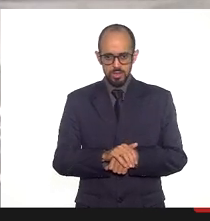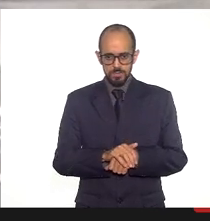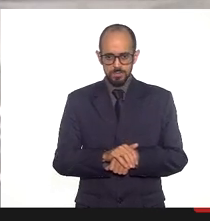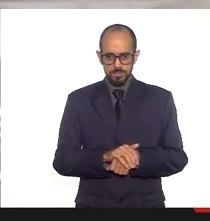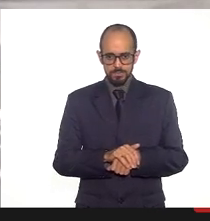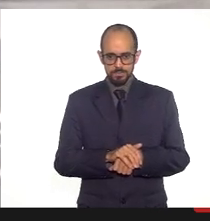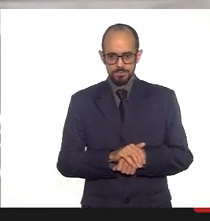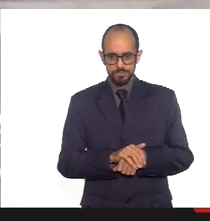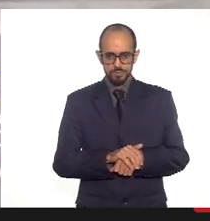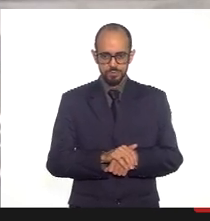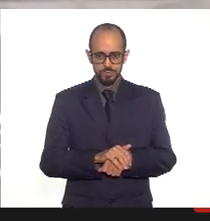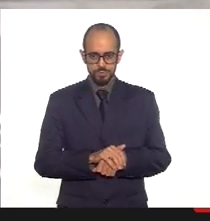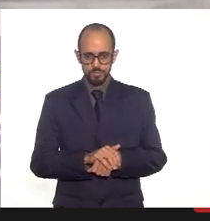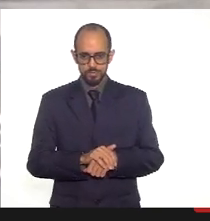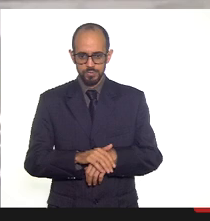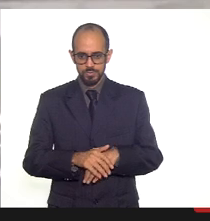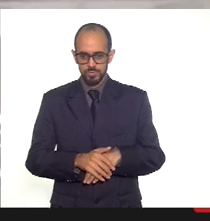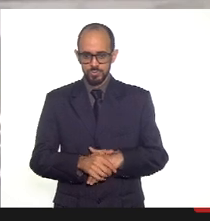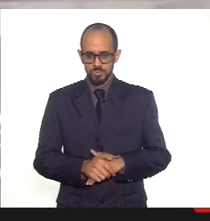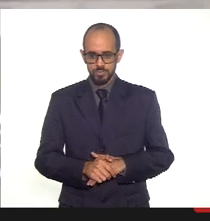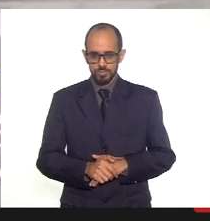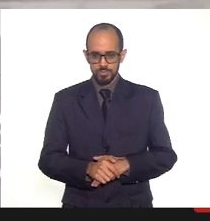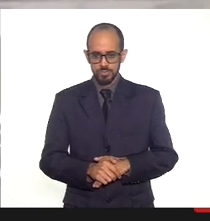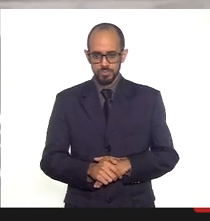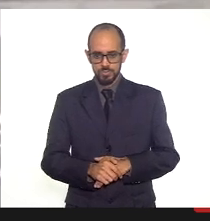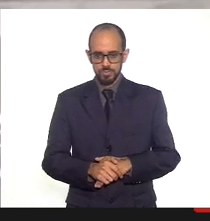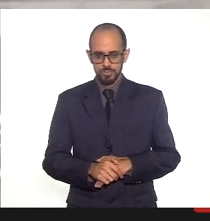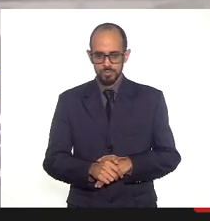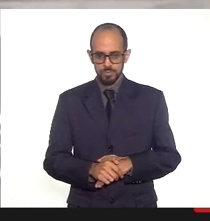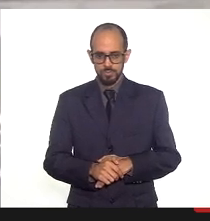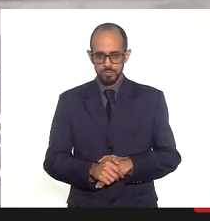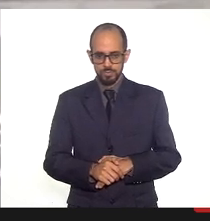Você quer ver? Estou. Vê se eu... Espera aí.